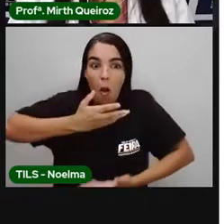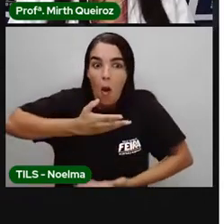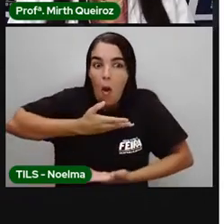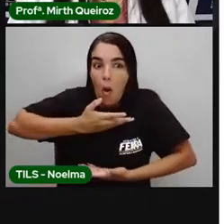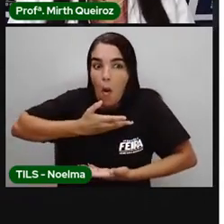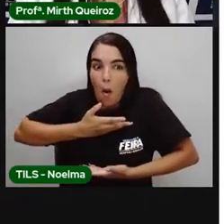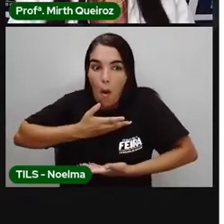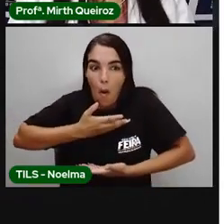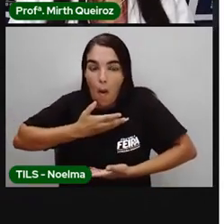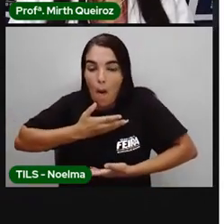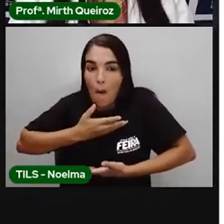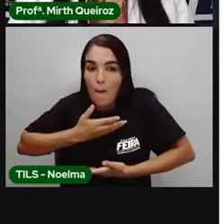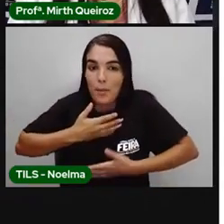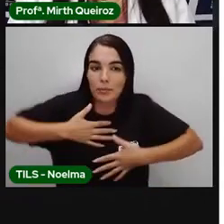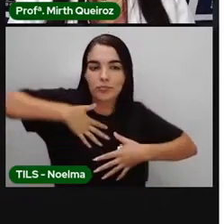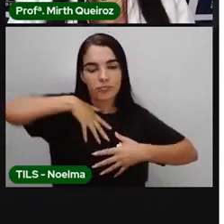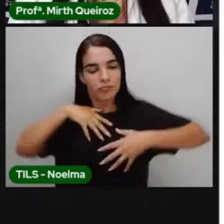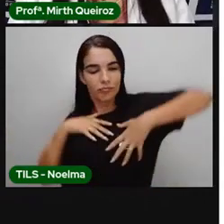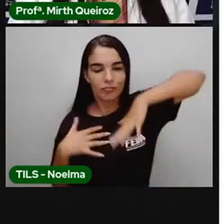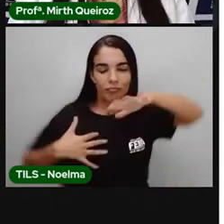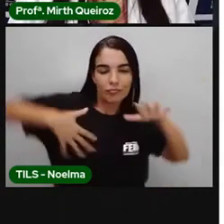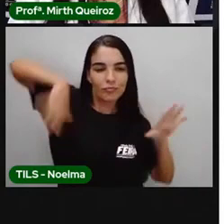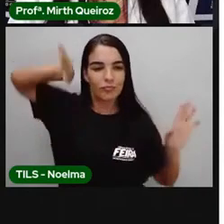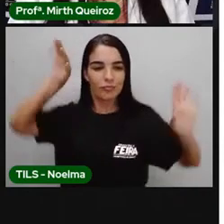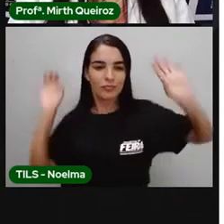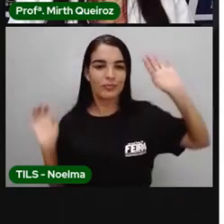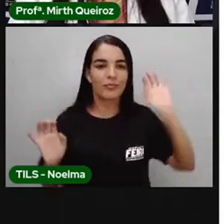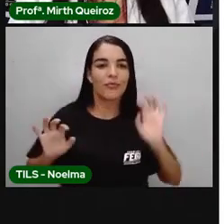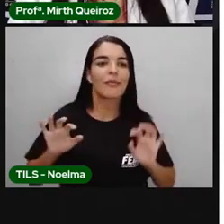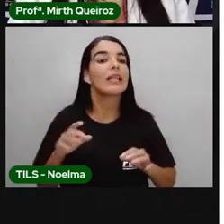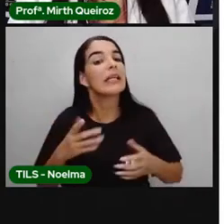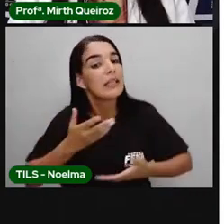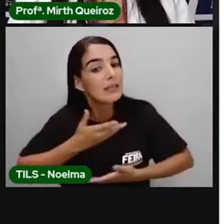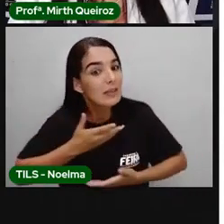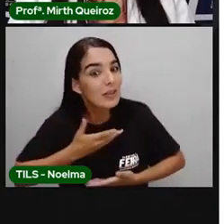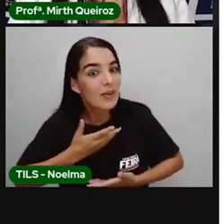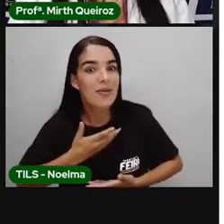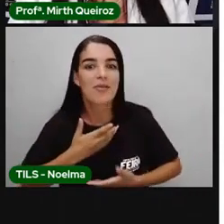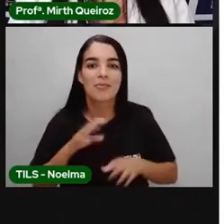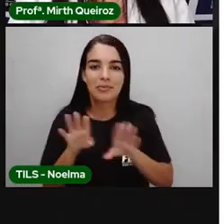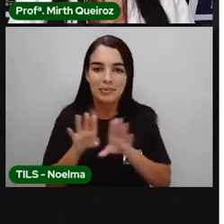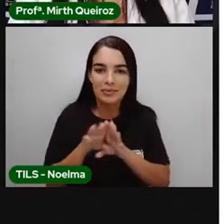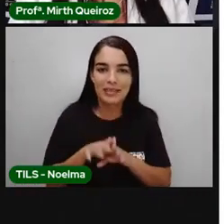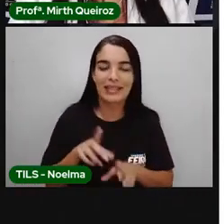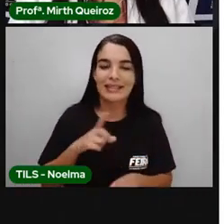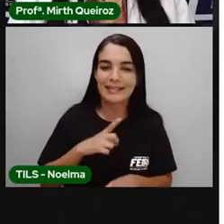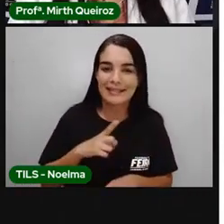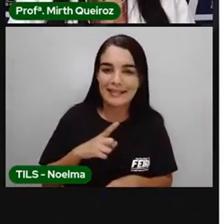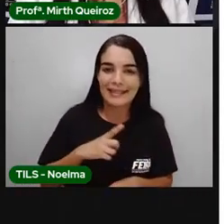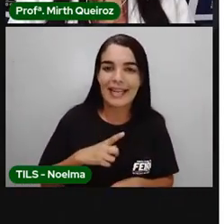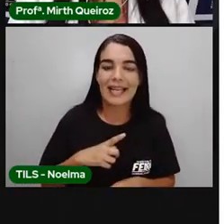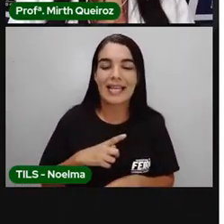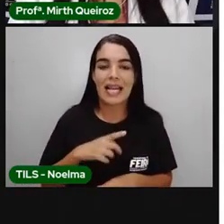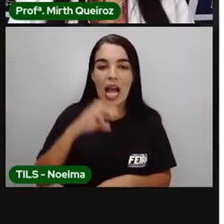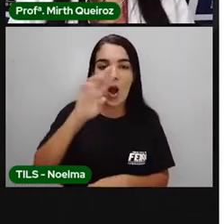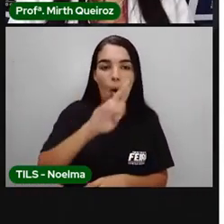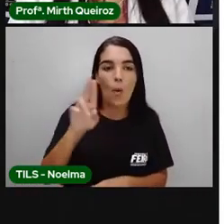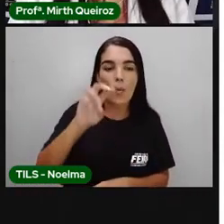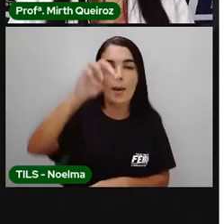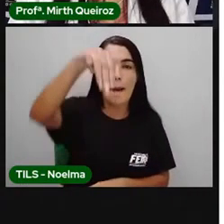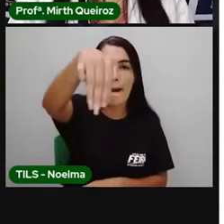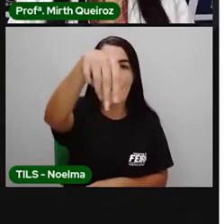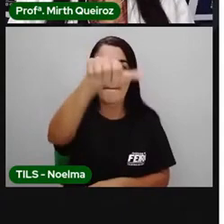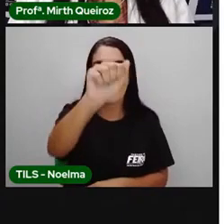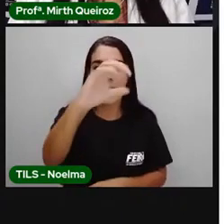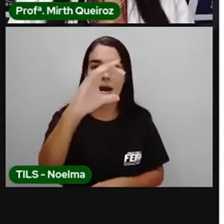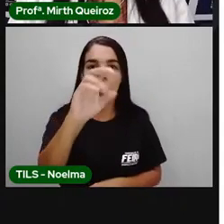aí vem o quê? As danças, né? Elas refletem na forma de dançar, como no caso do maculele, uma dança folclórica